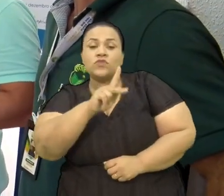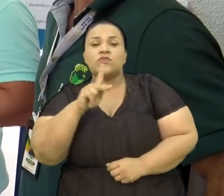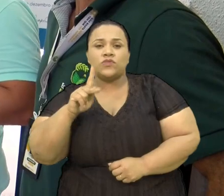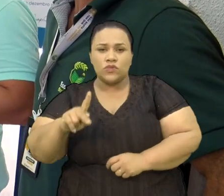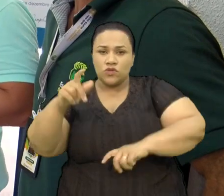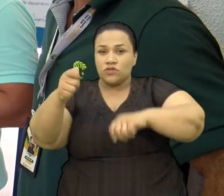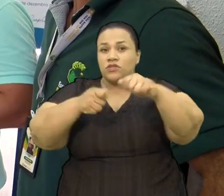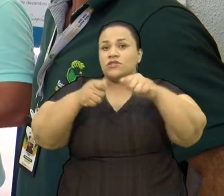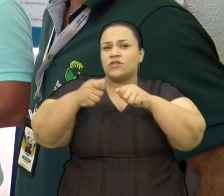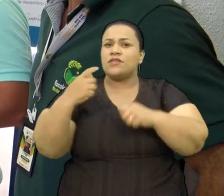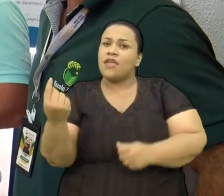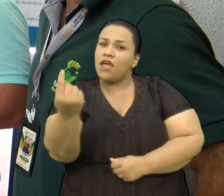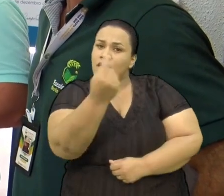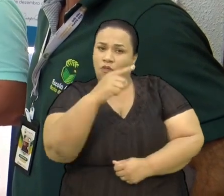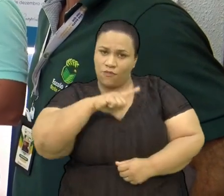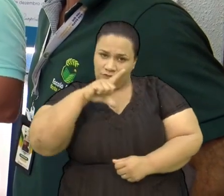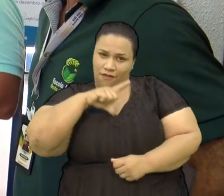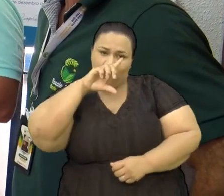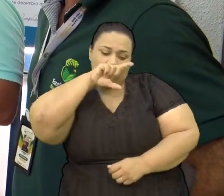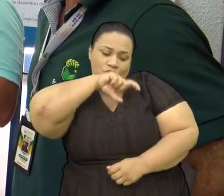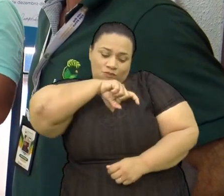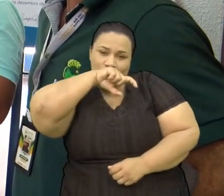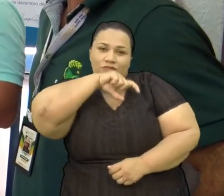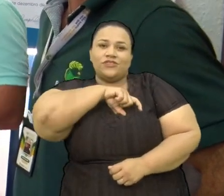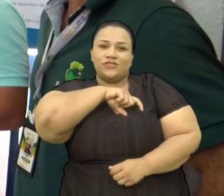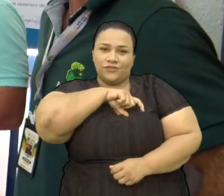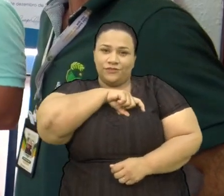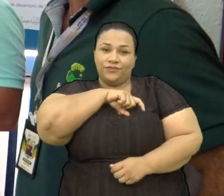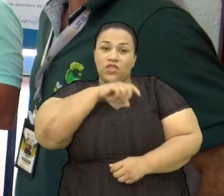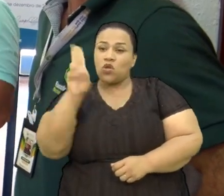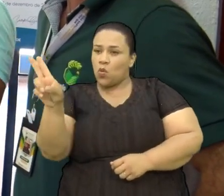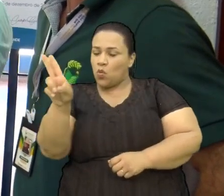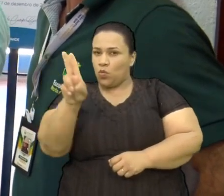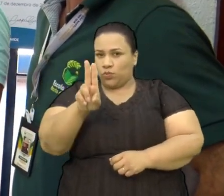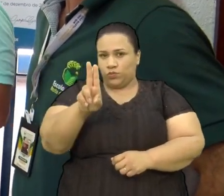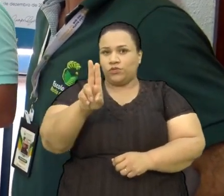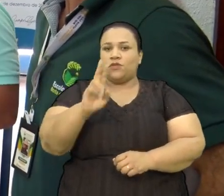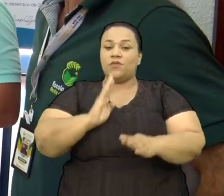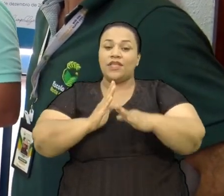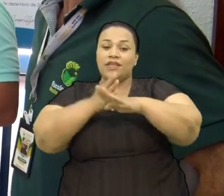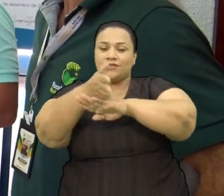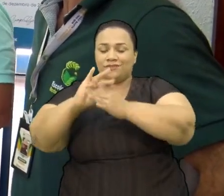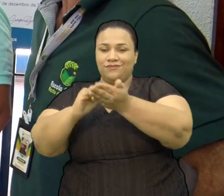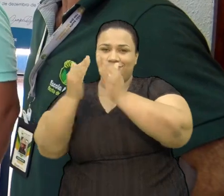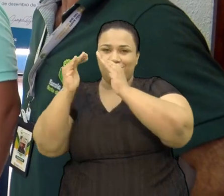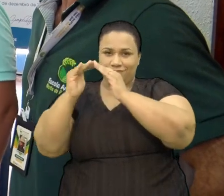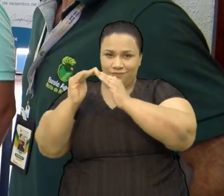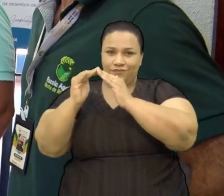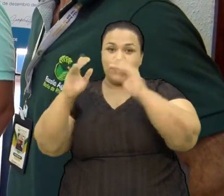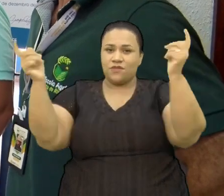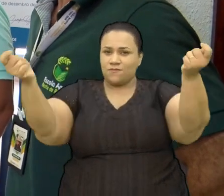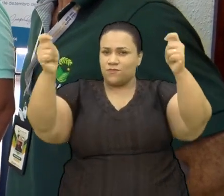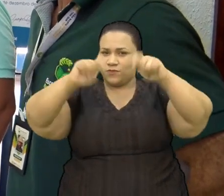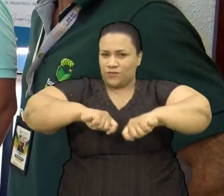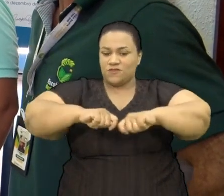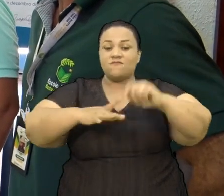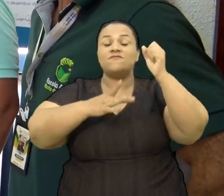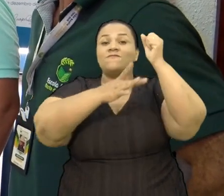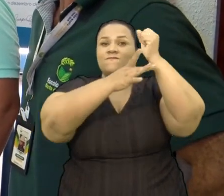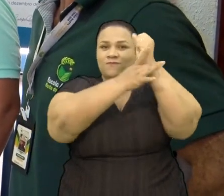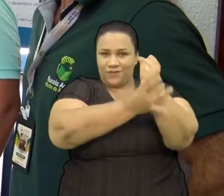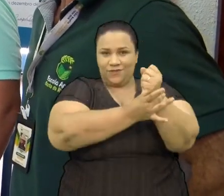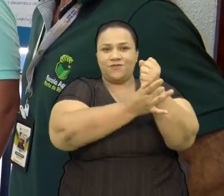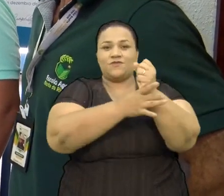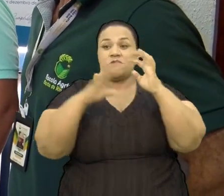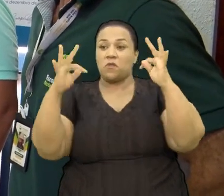e os administrativos Cada um tem o seu crachá que os identifica e dá acesso à unidade escolar Garantindo assim mais segurança